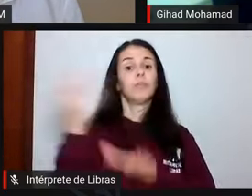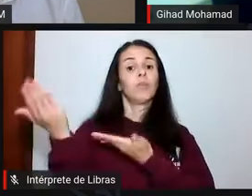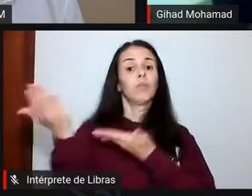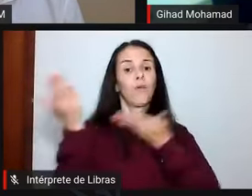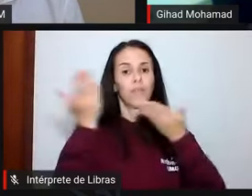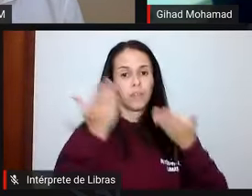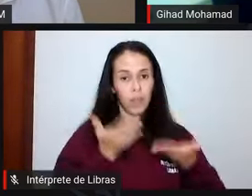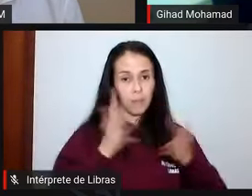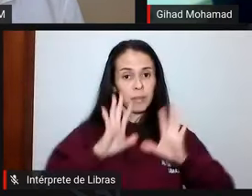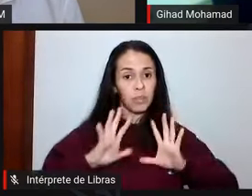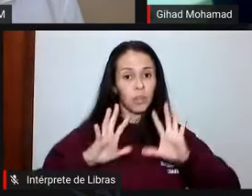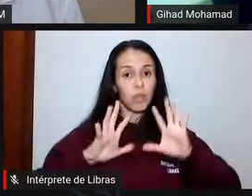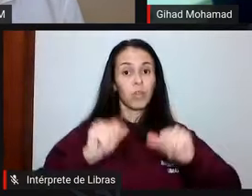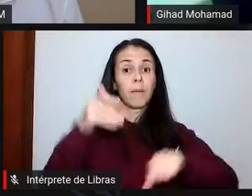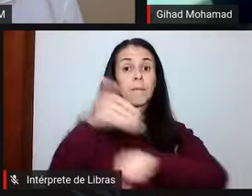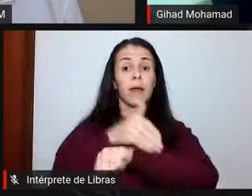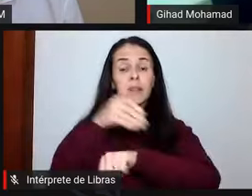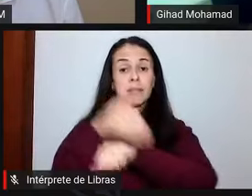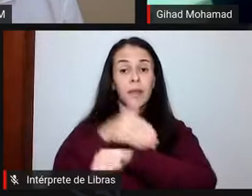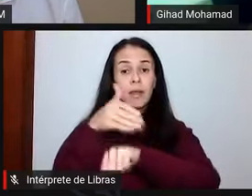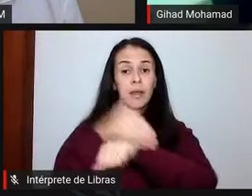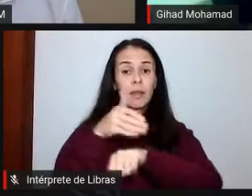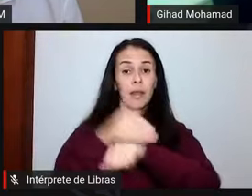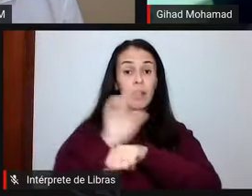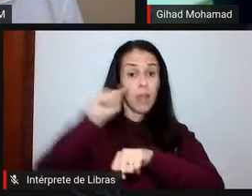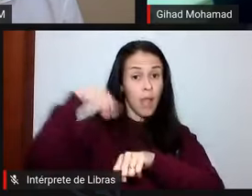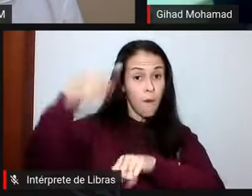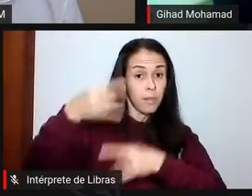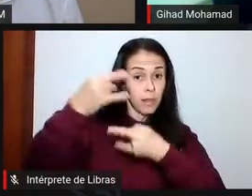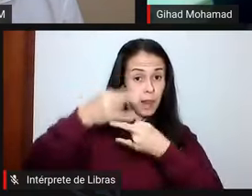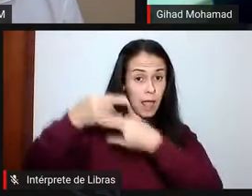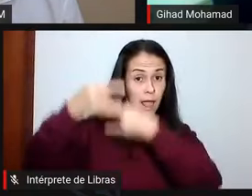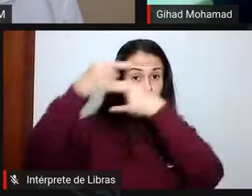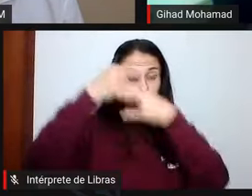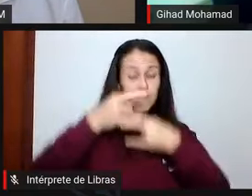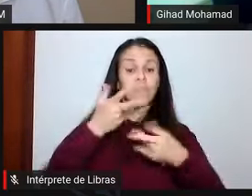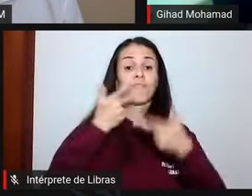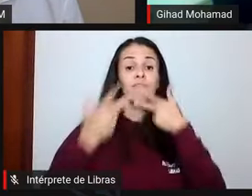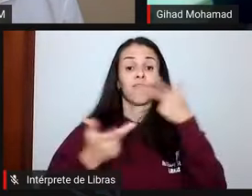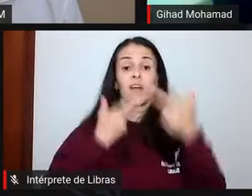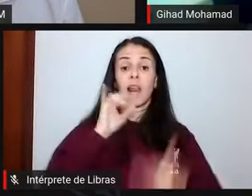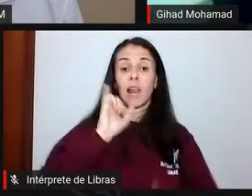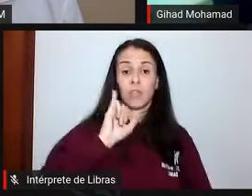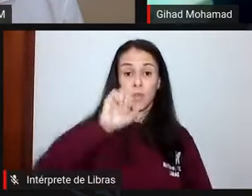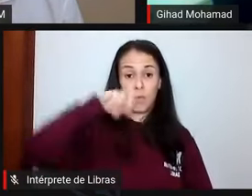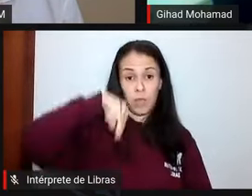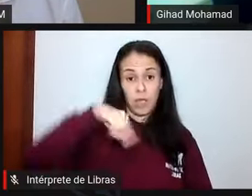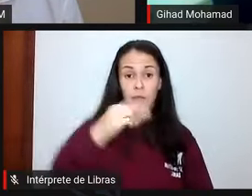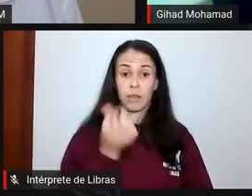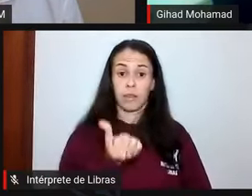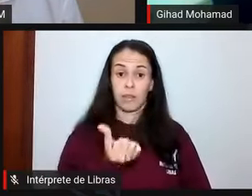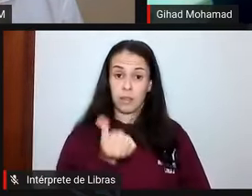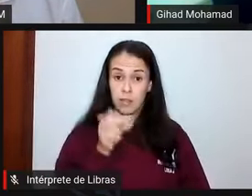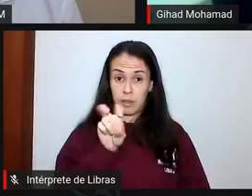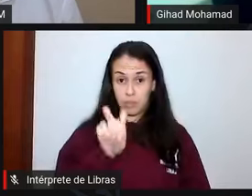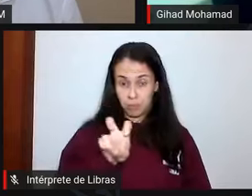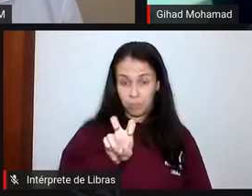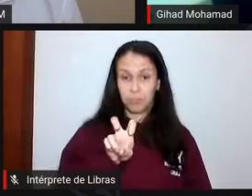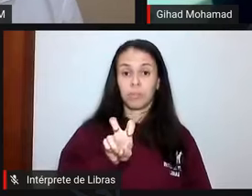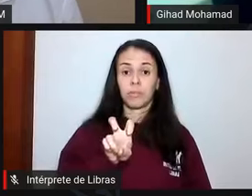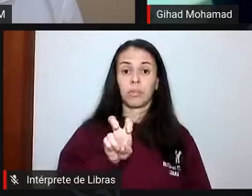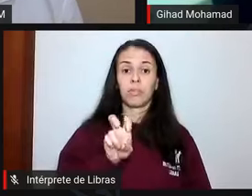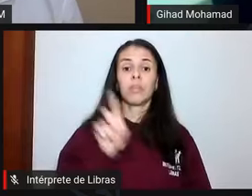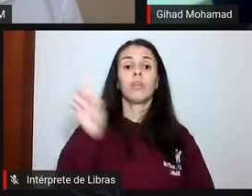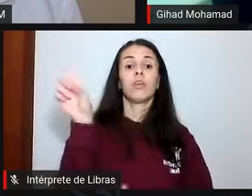internautas a participar de uma outra live que vai comentar a questão da Instrução Normativa 65, que vai